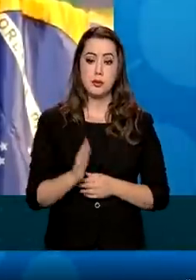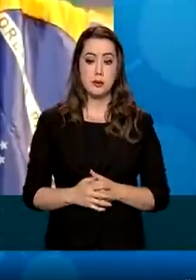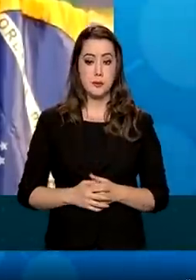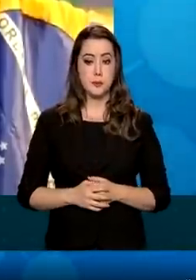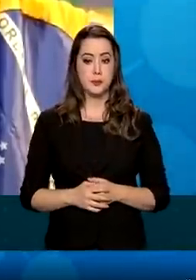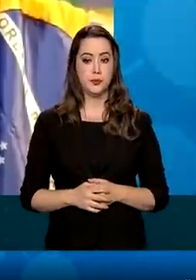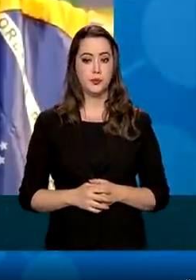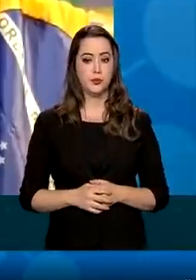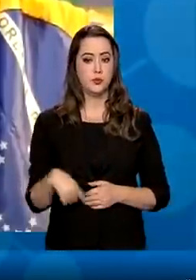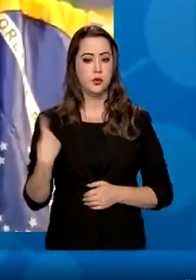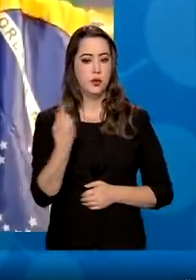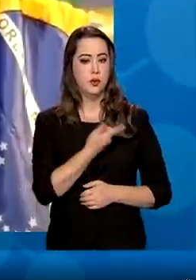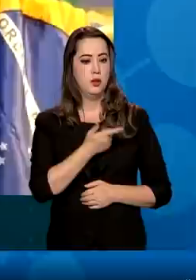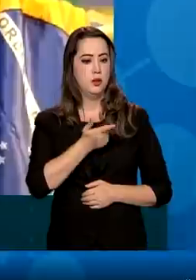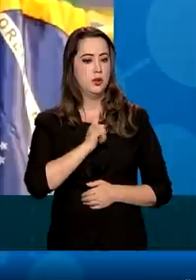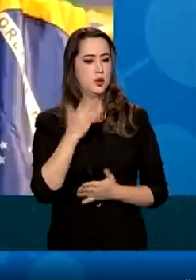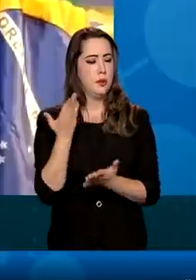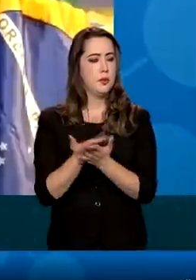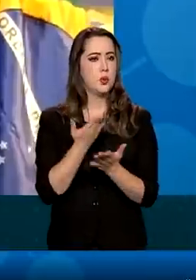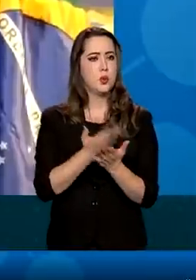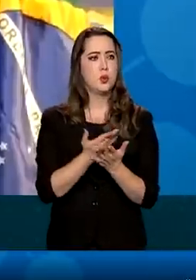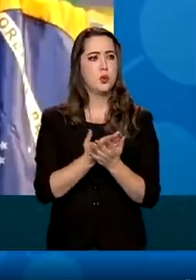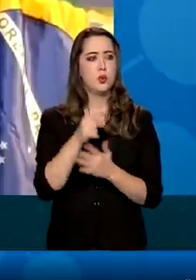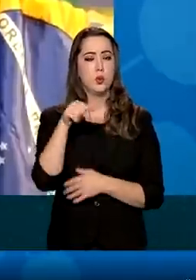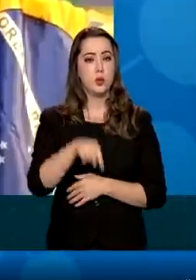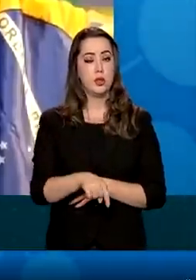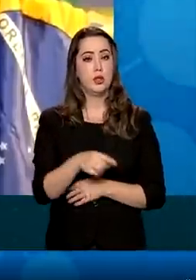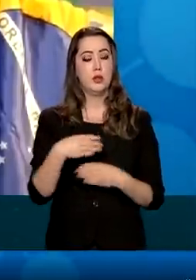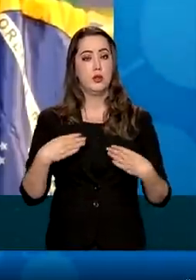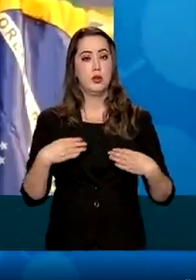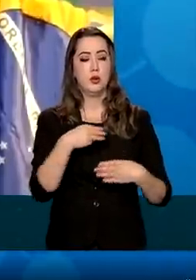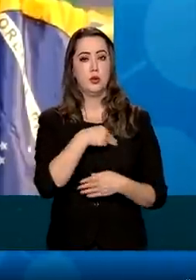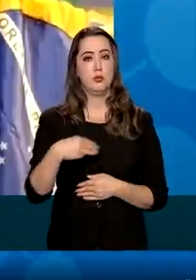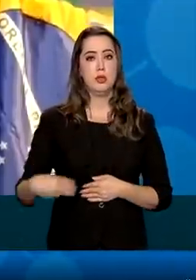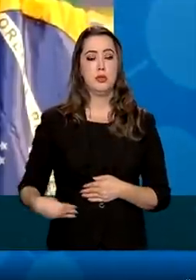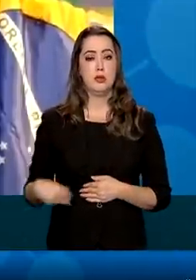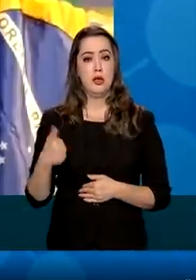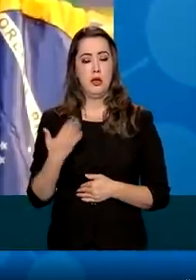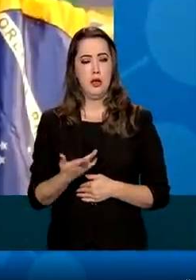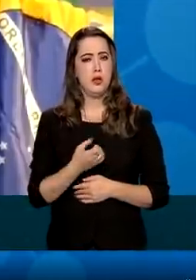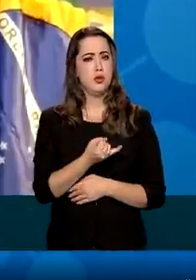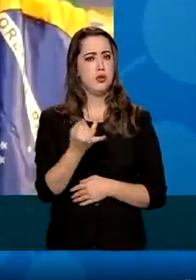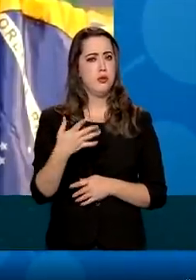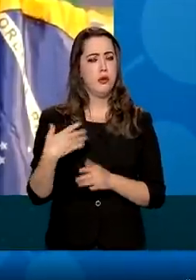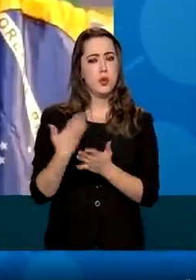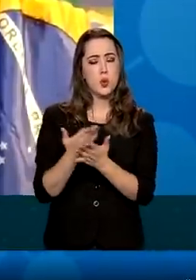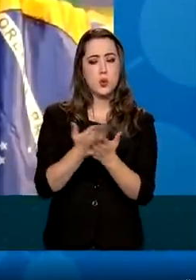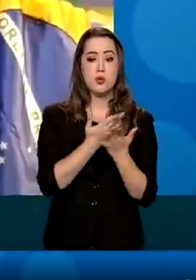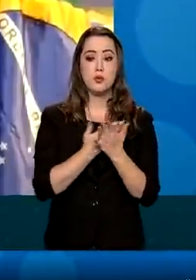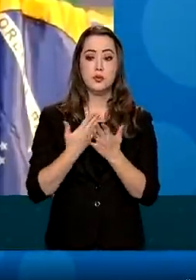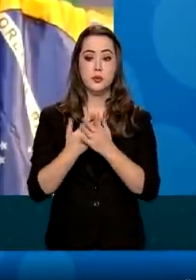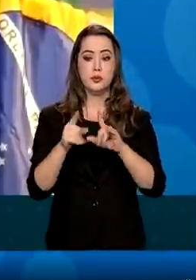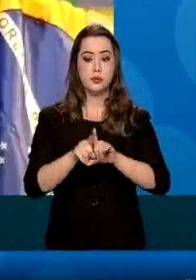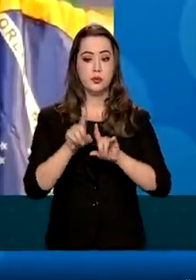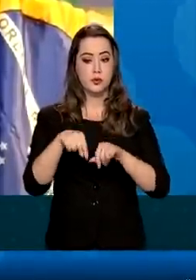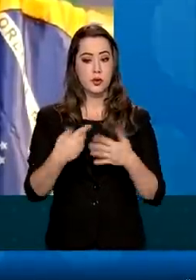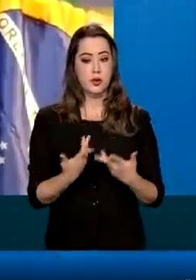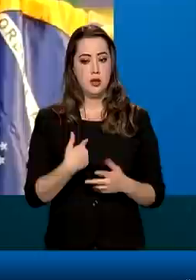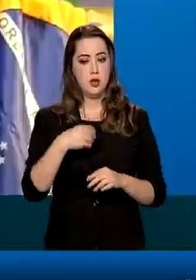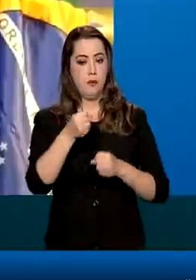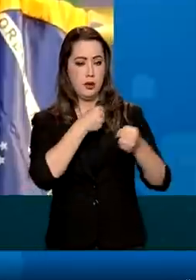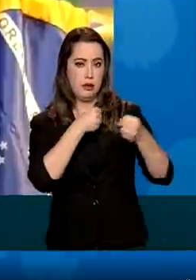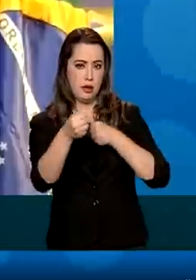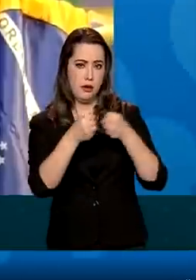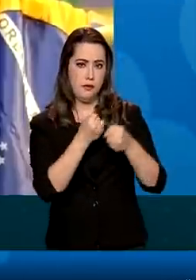temos um estudo aqui do ministério e também vários estudos no mundo inteiro, entrevistas já